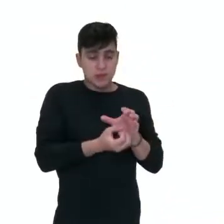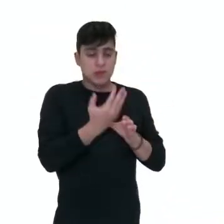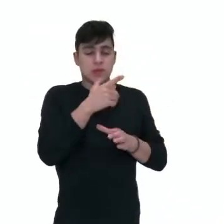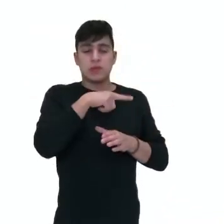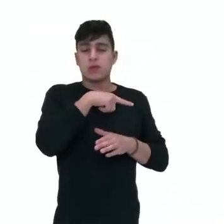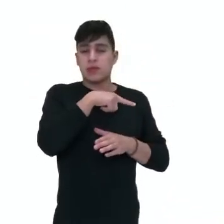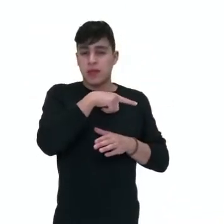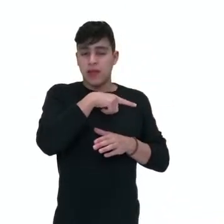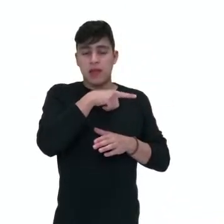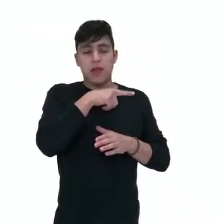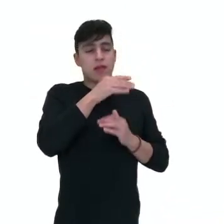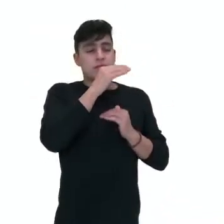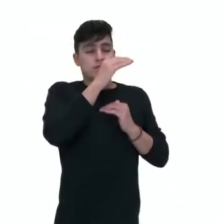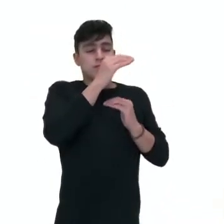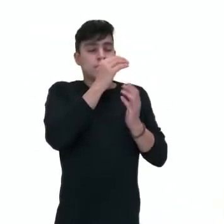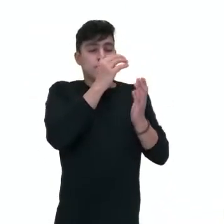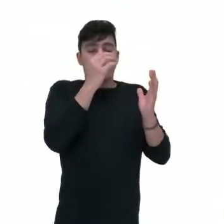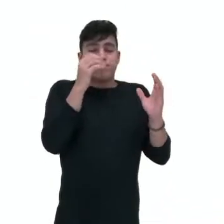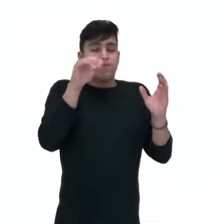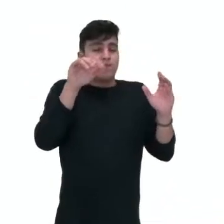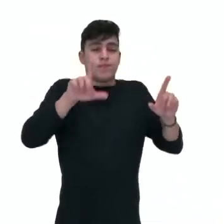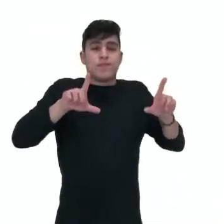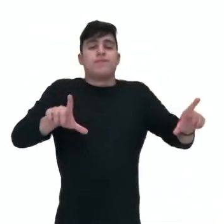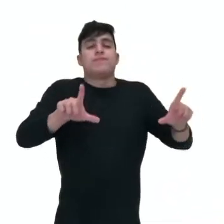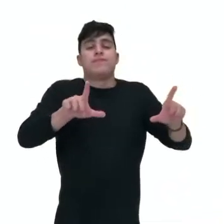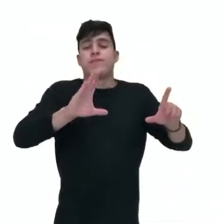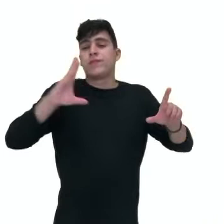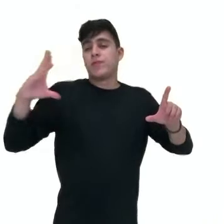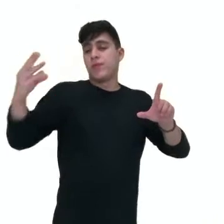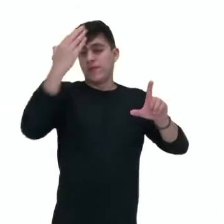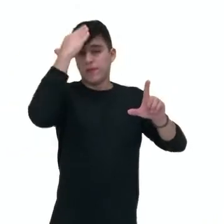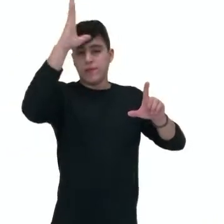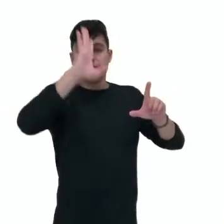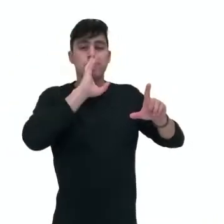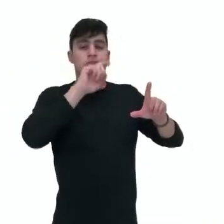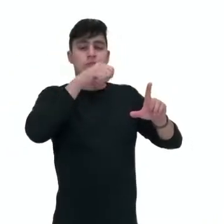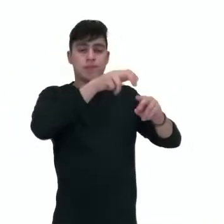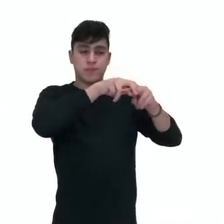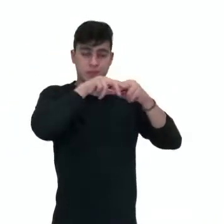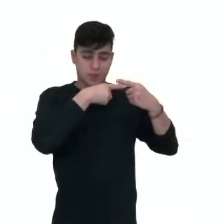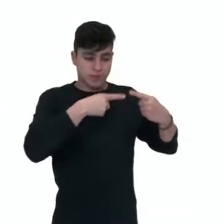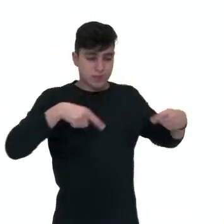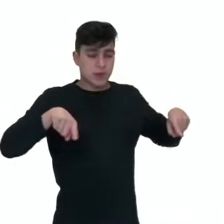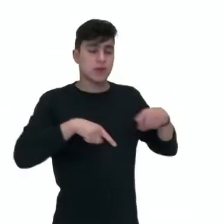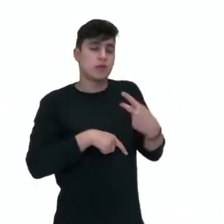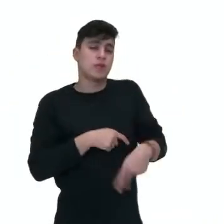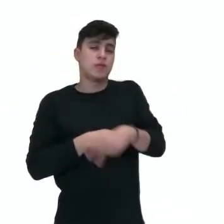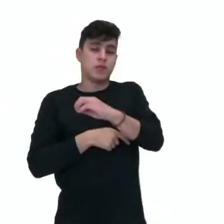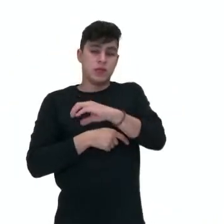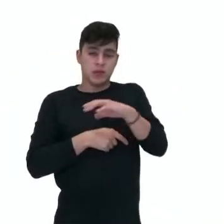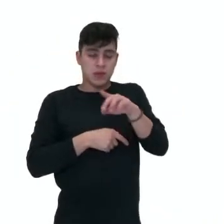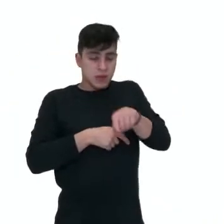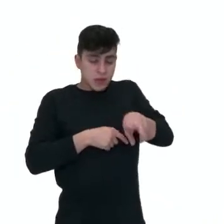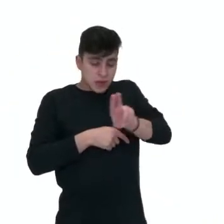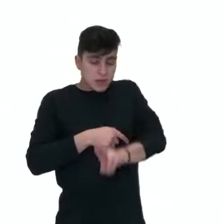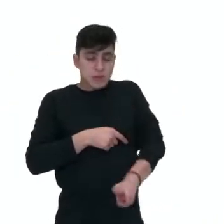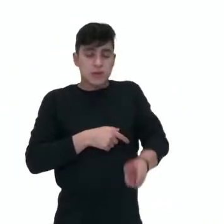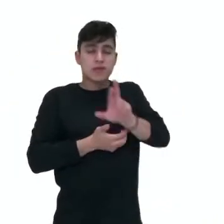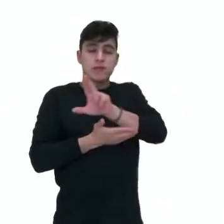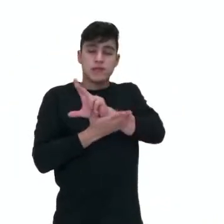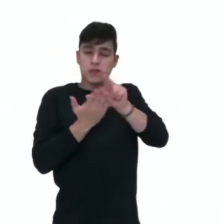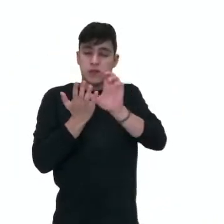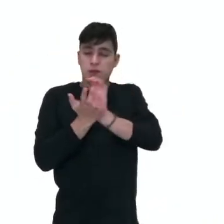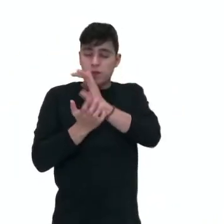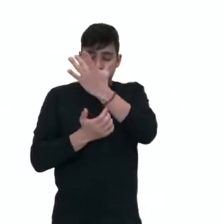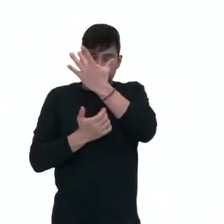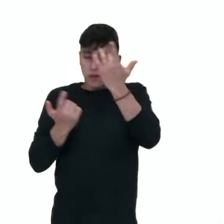símbolos que ficaram mundialmente conhecidos a partir do desenvolvimento da música ocidental e é usada por diversos